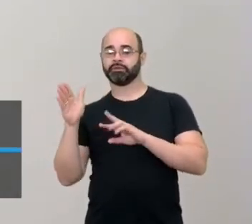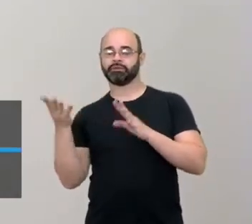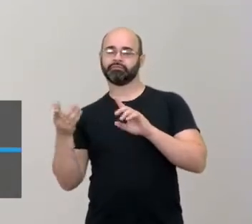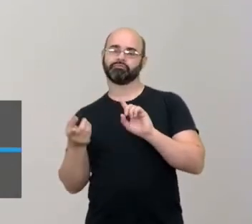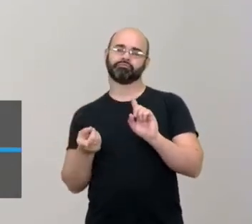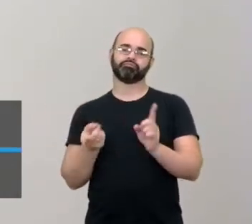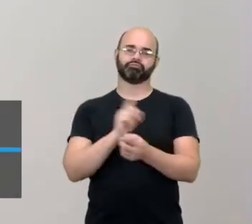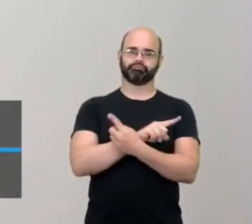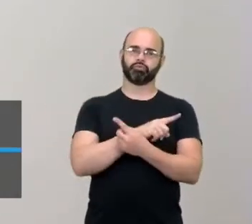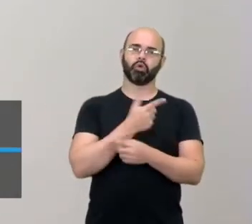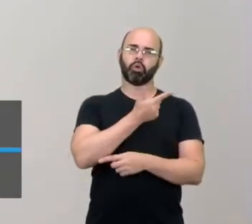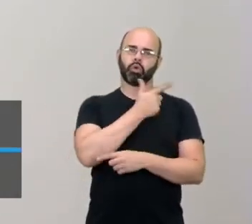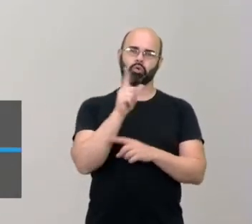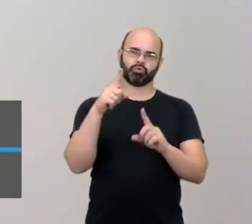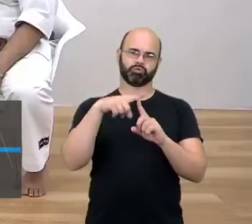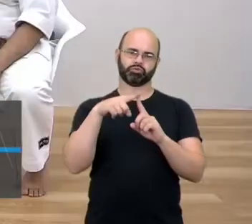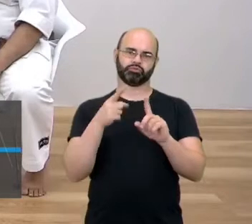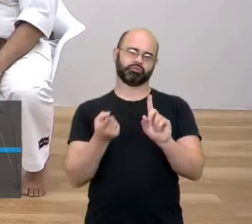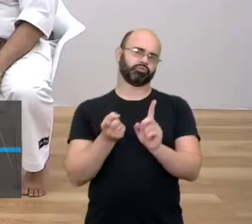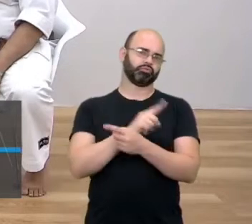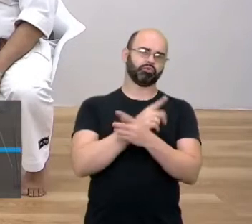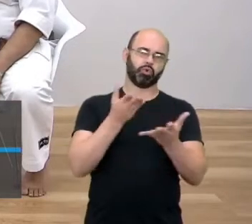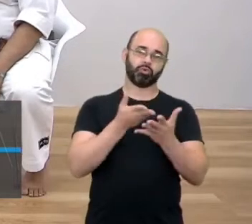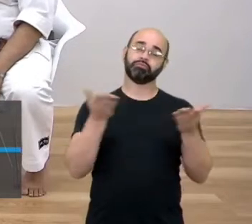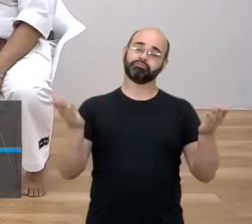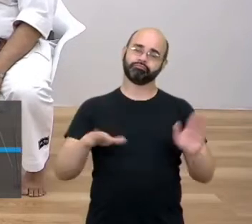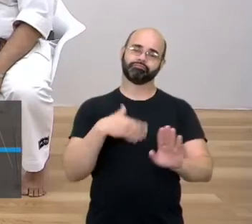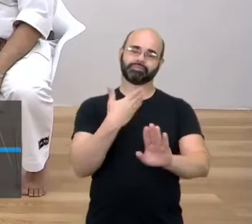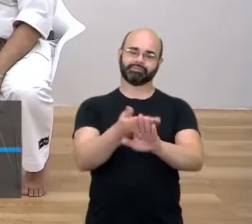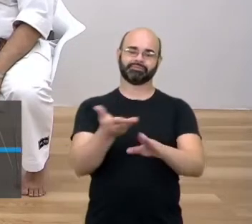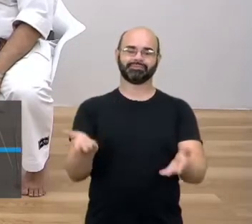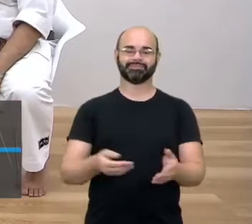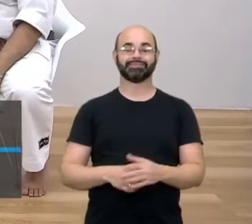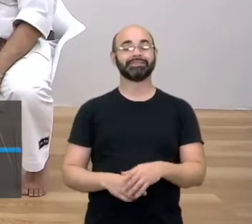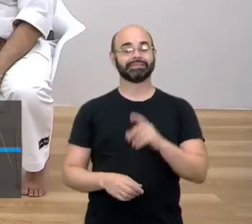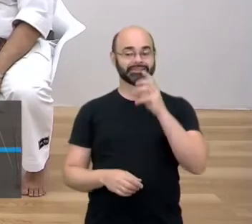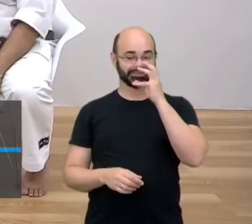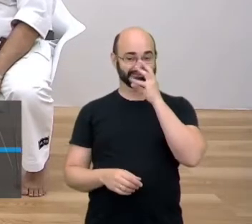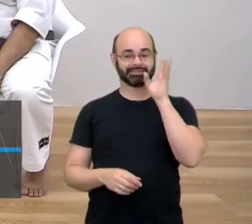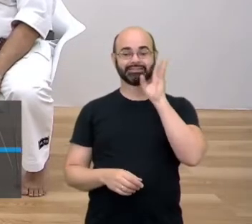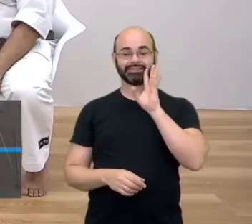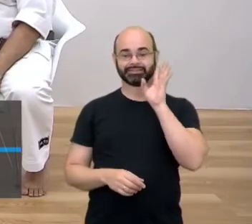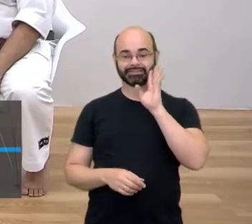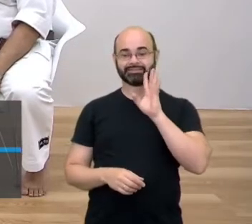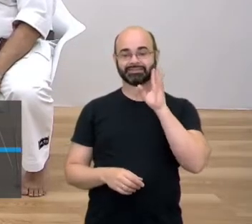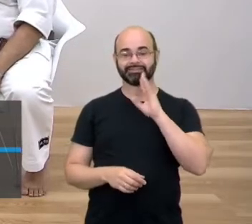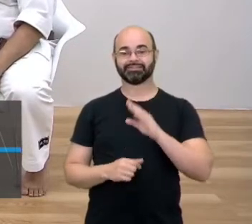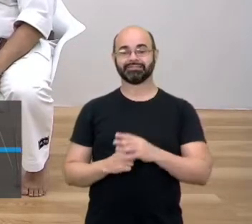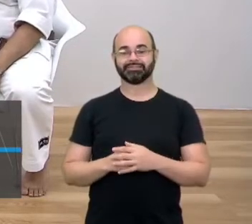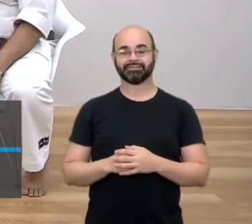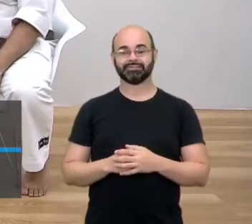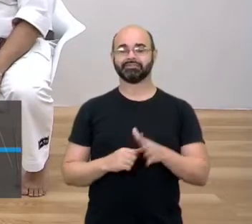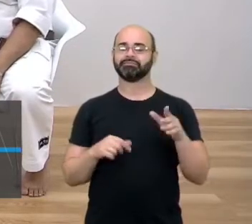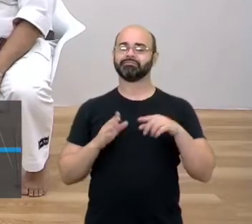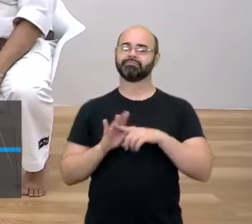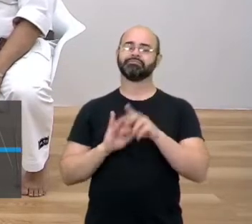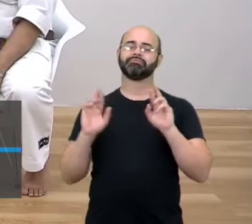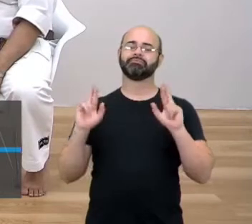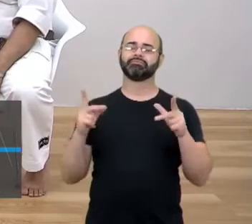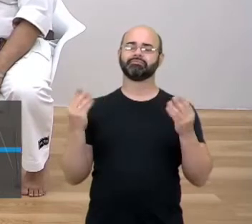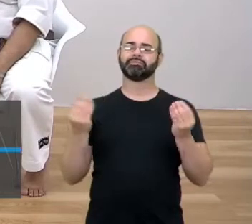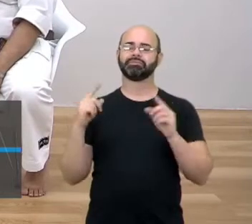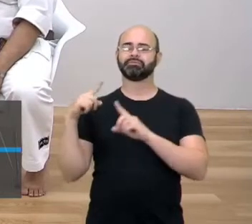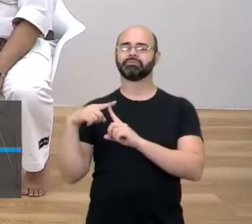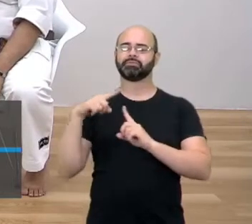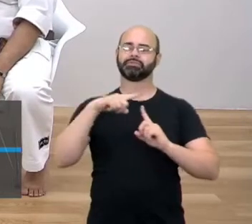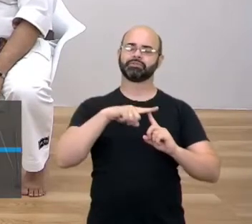acabei me identificando mais e tal. Ah, bacana, Mauro. O que é, você quer? Eu ia perguntar quais as diferenças entre um estilo e